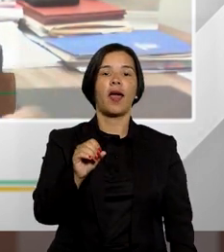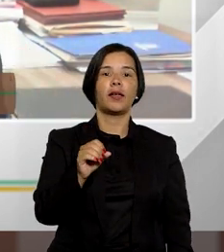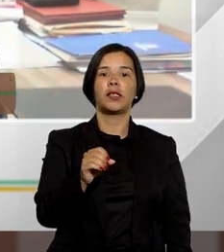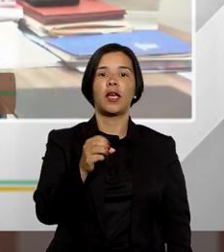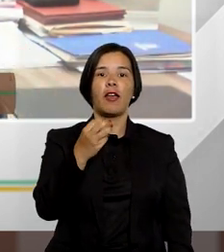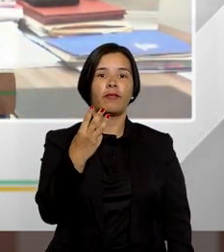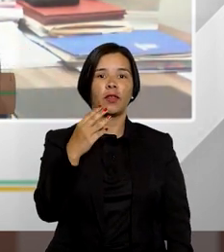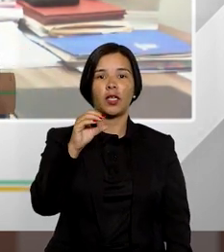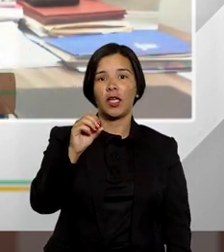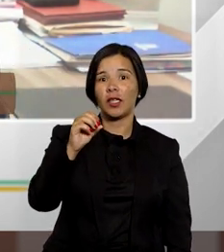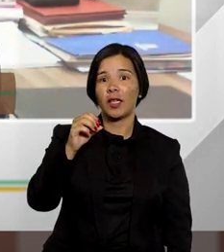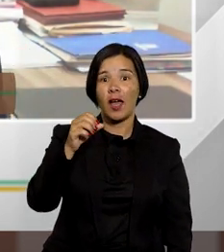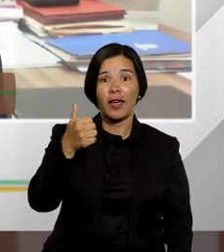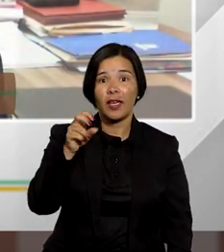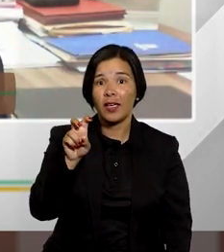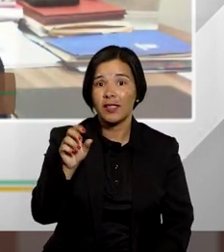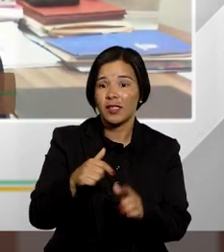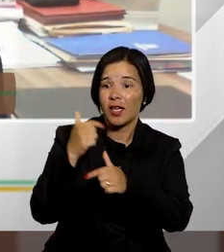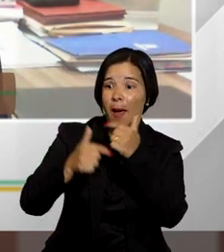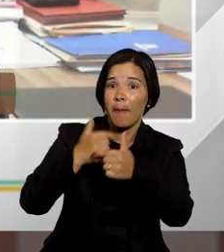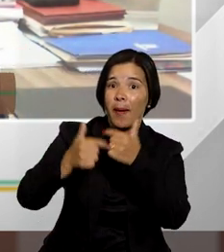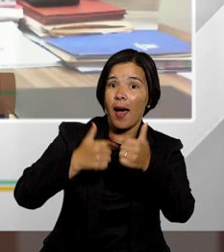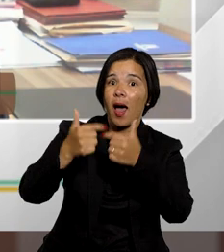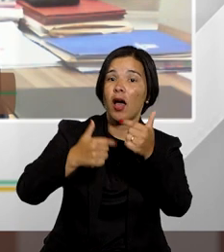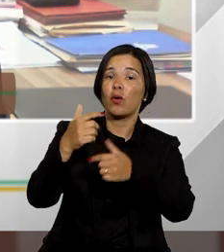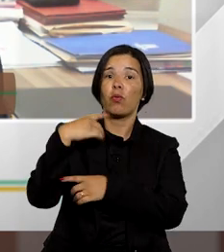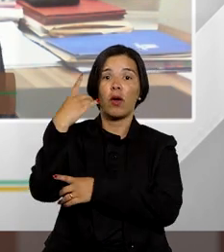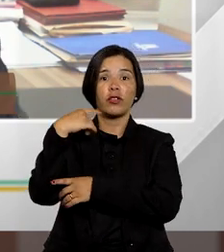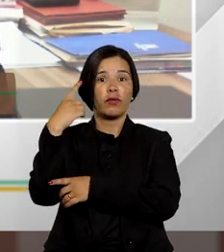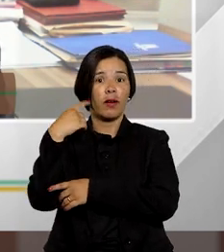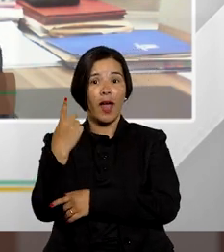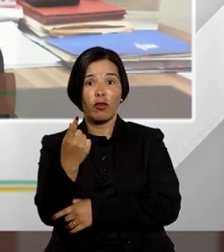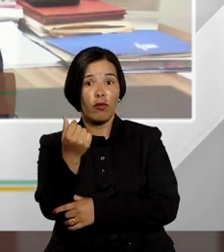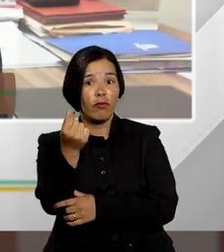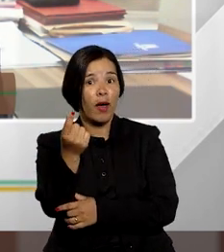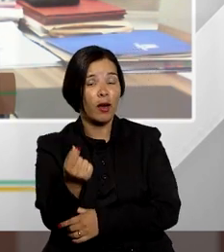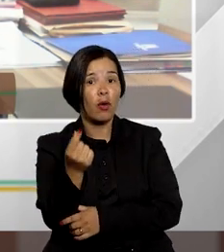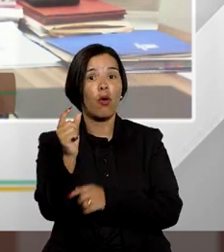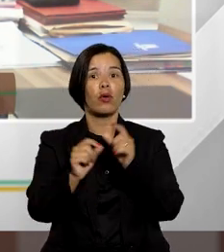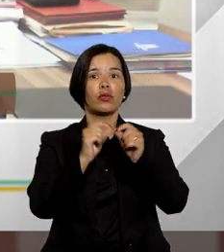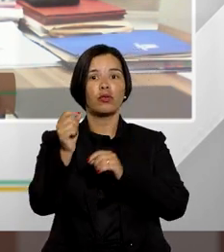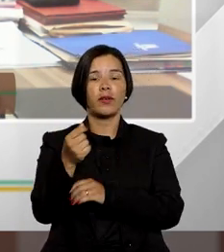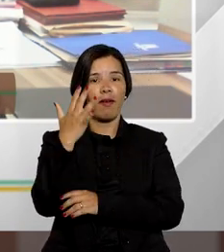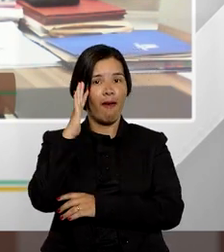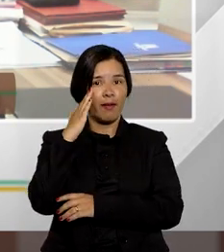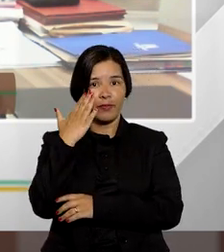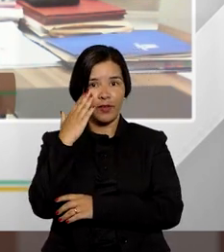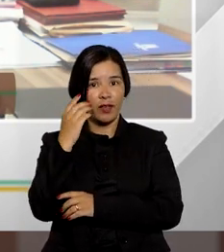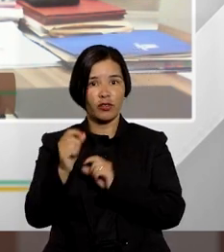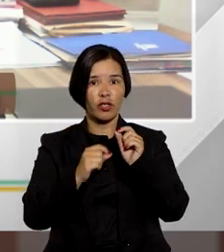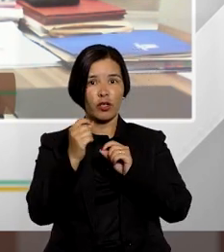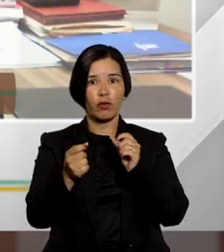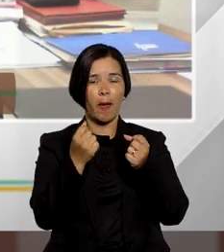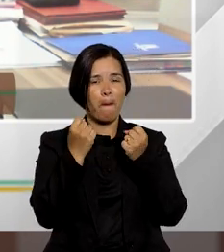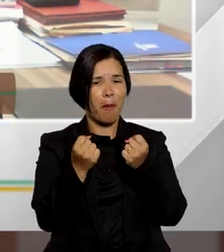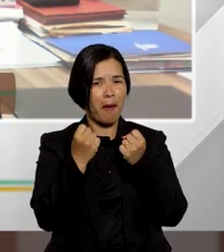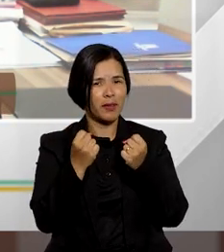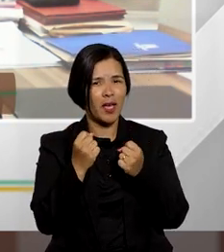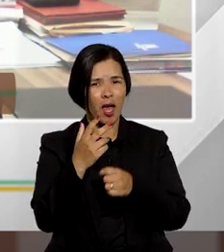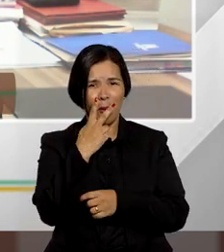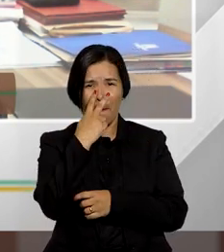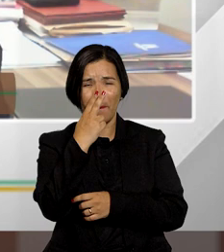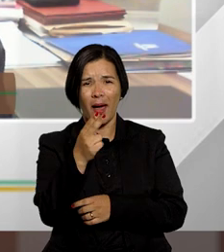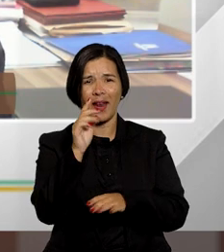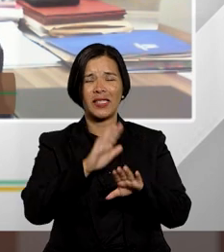15, 20 anos de trabalho do advogado o valor aparentemente valores esses quando são considerados são só pesados